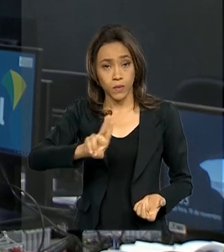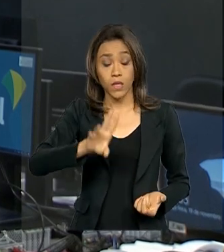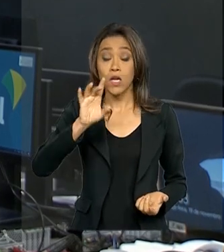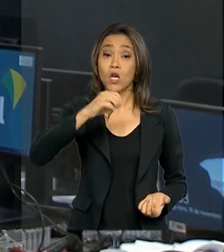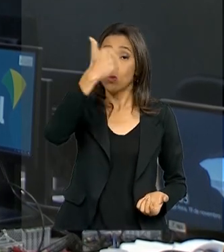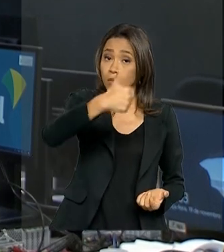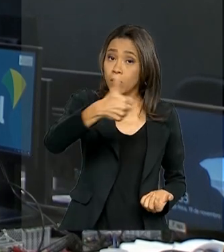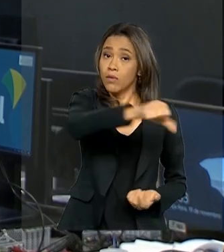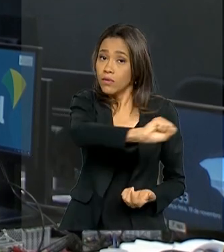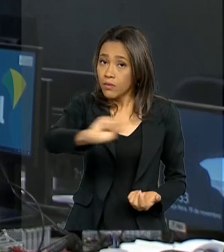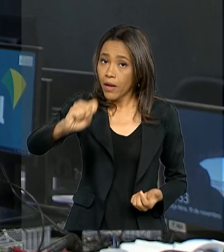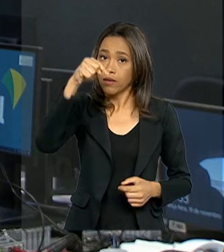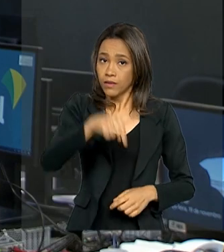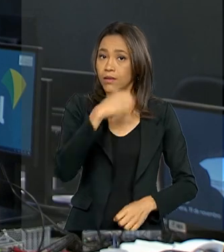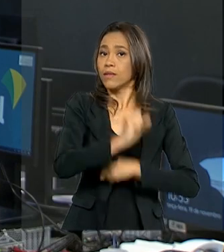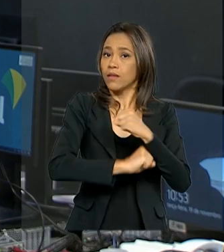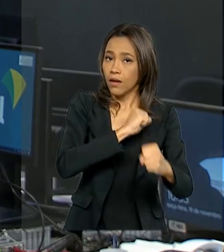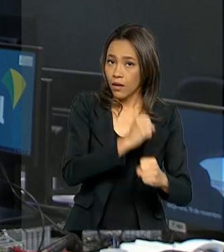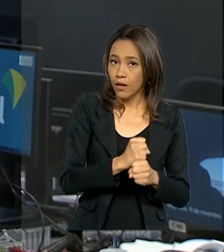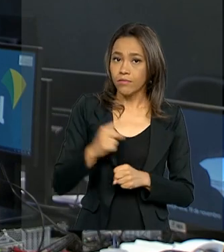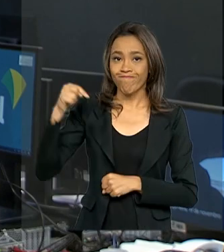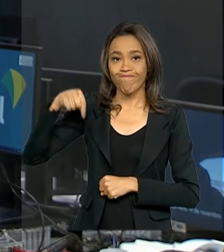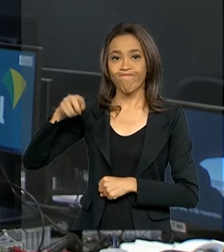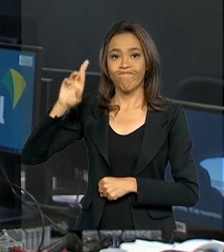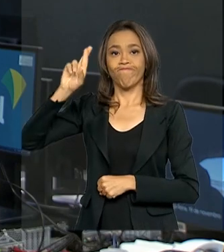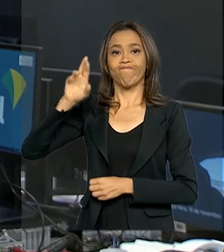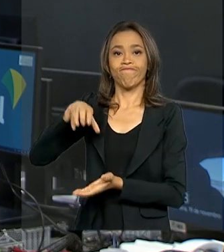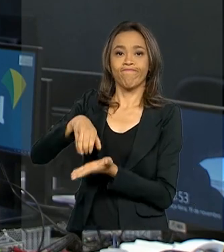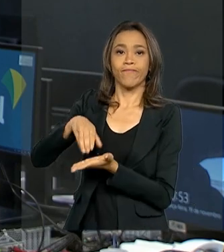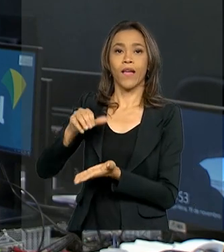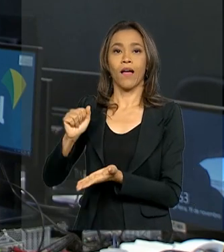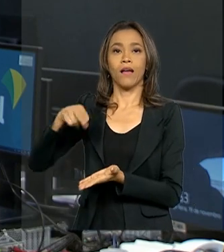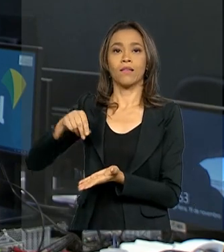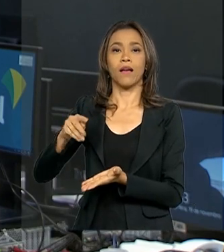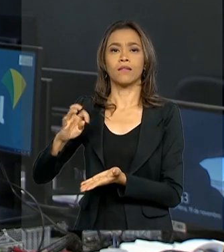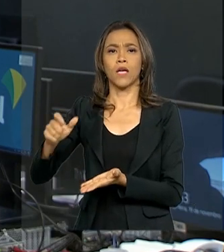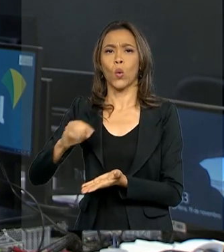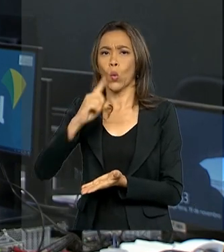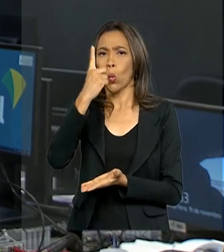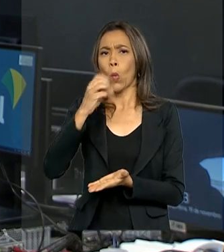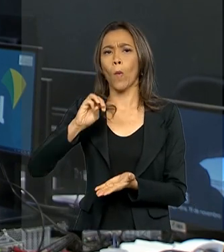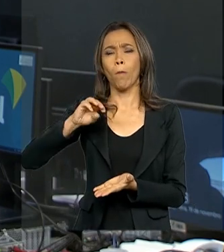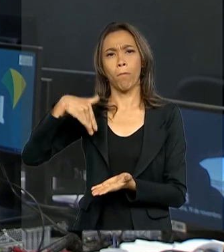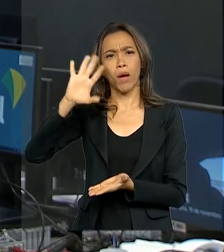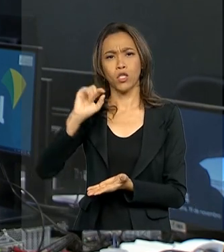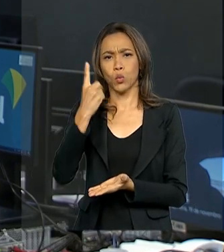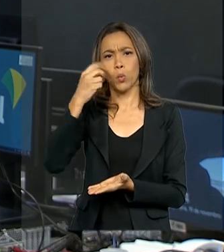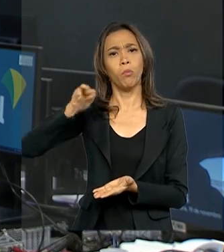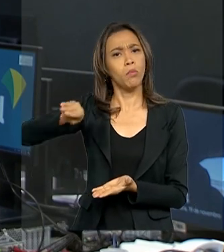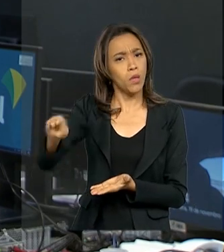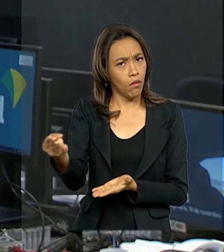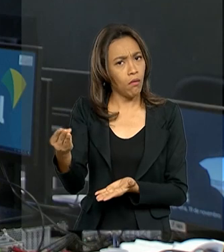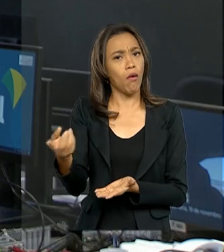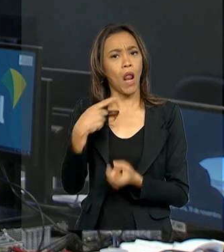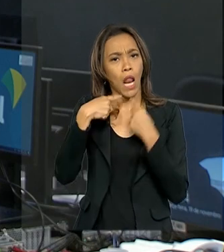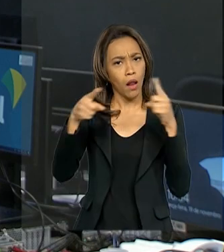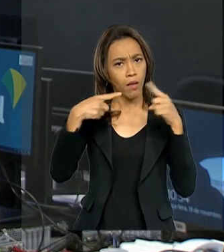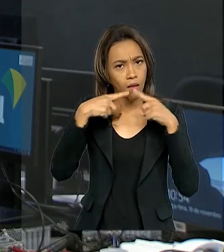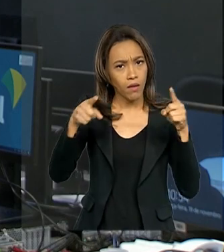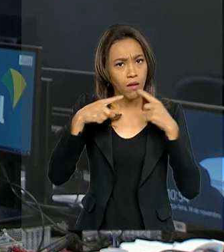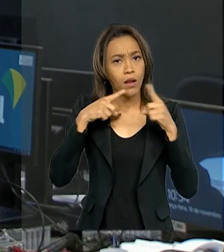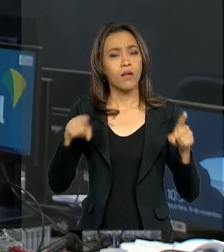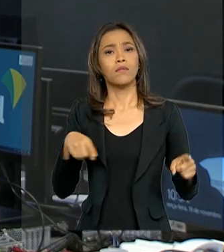primeiro semestre deste ano, a agência registrou mais de um milhão e meio de reclamações. O celular pós-pago é o líder do